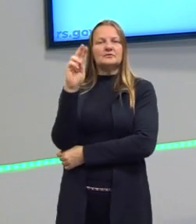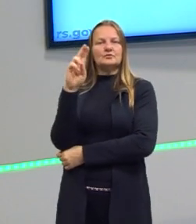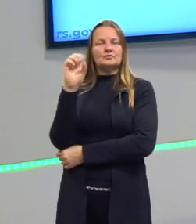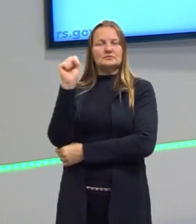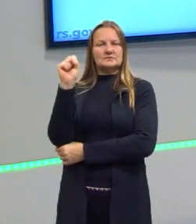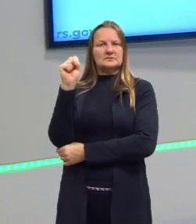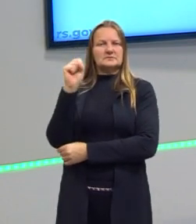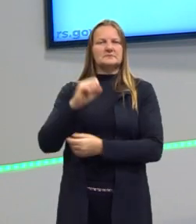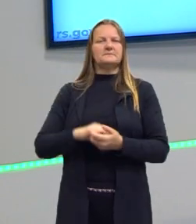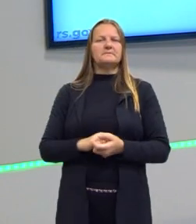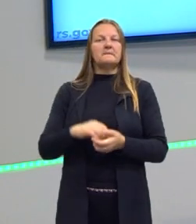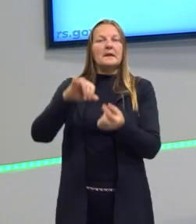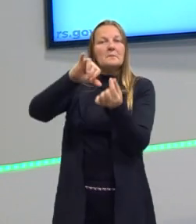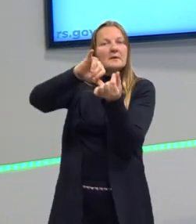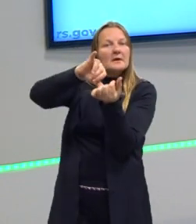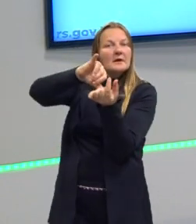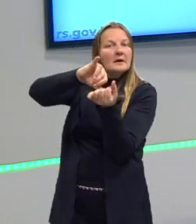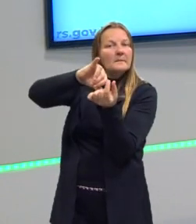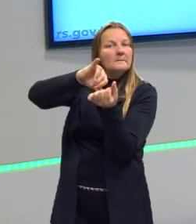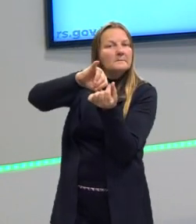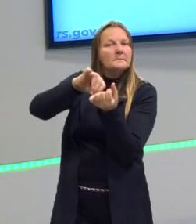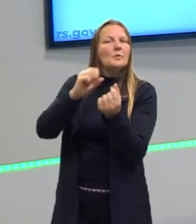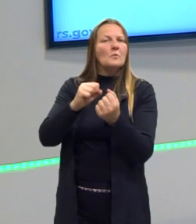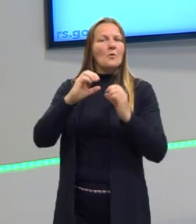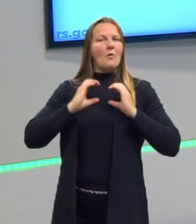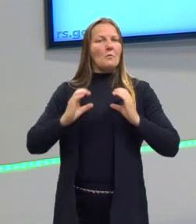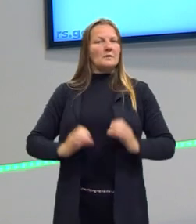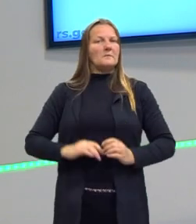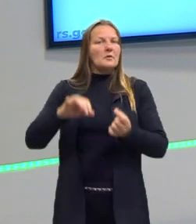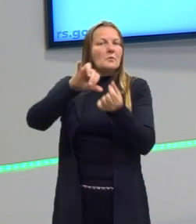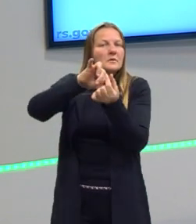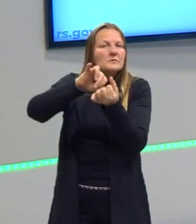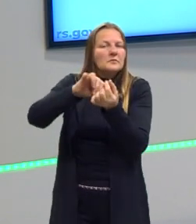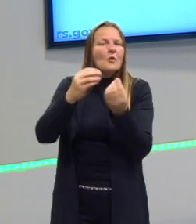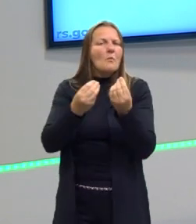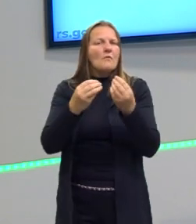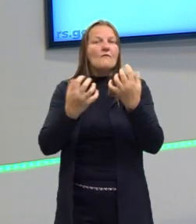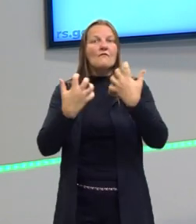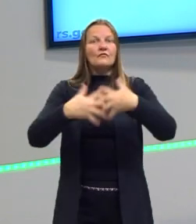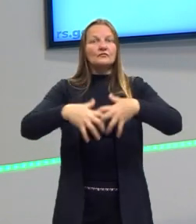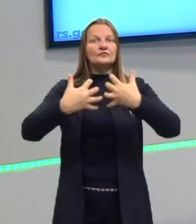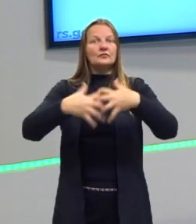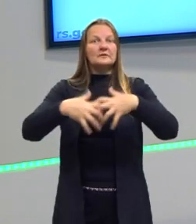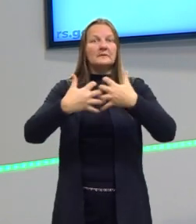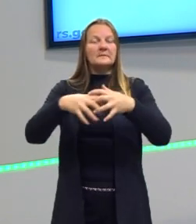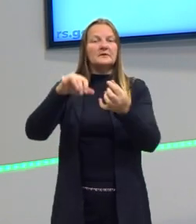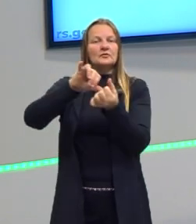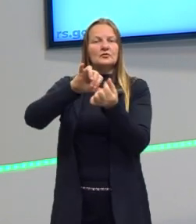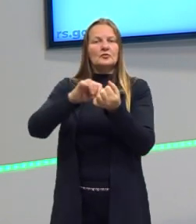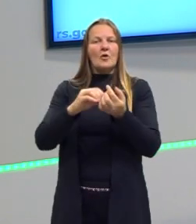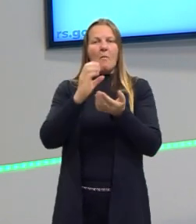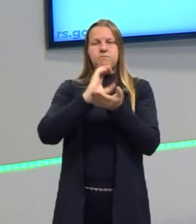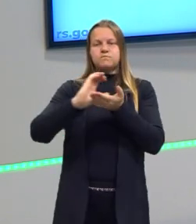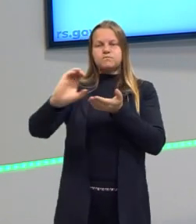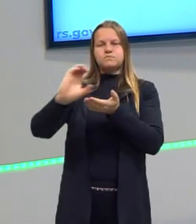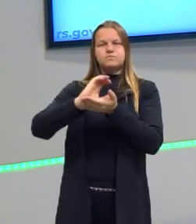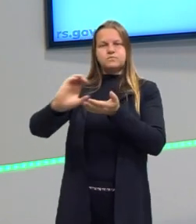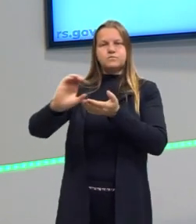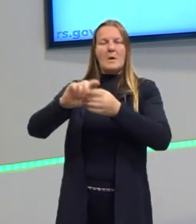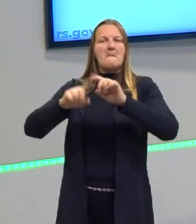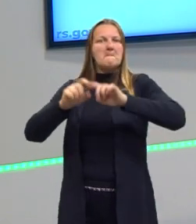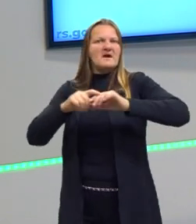como o capitalismo vai se comportar futuramente, porque o sistema capitalista, ele se compõe do acúmulo de bens. E se nós